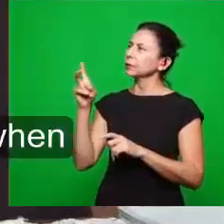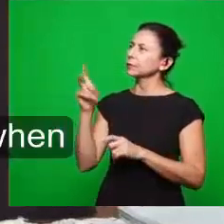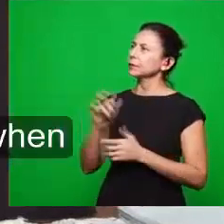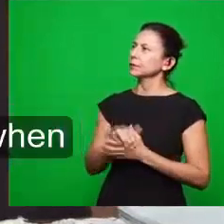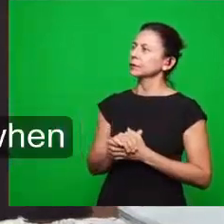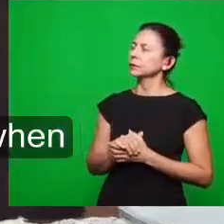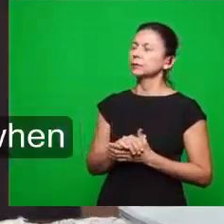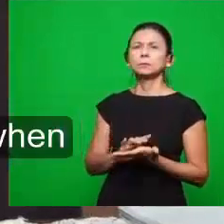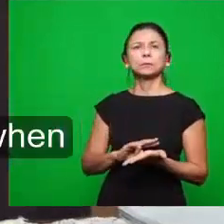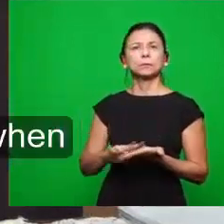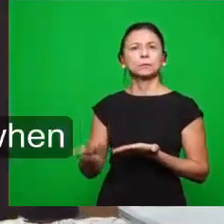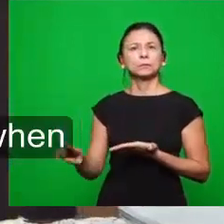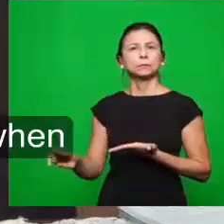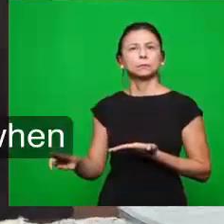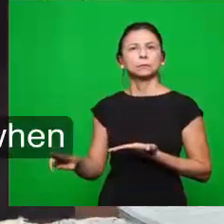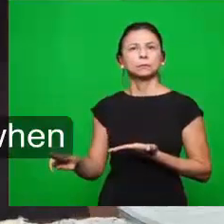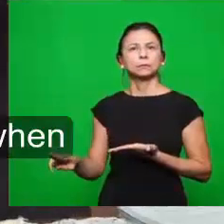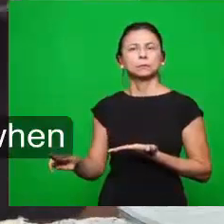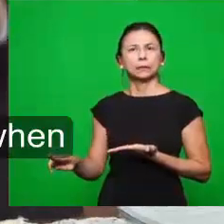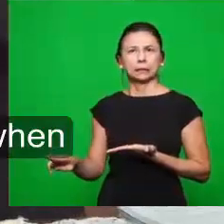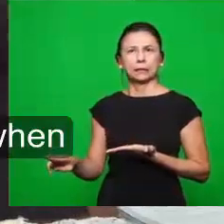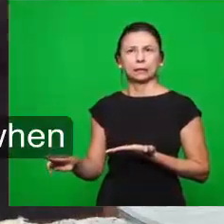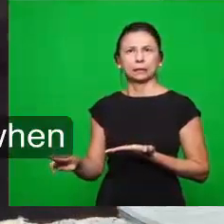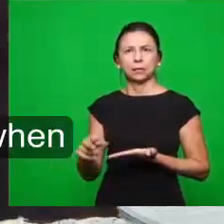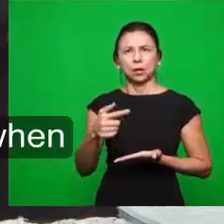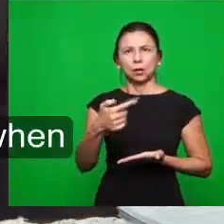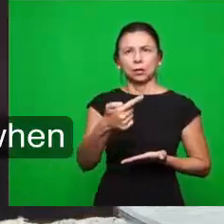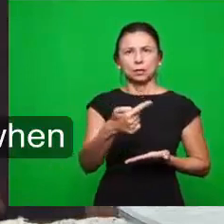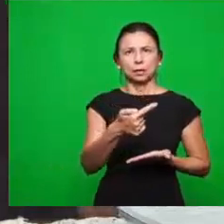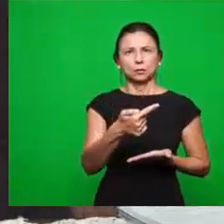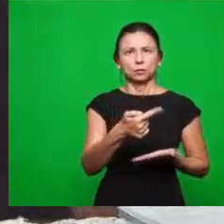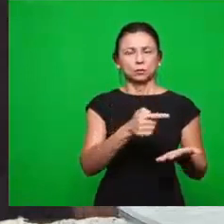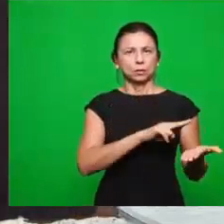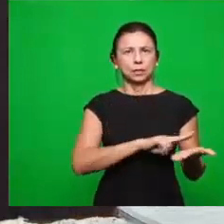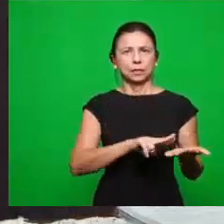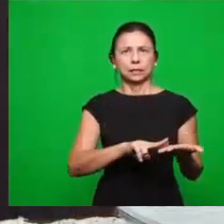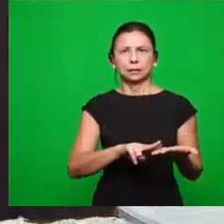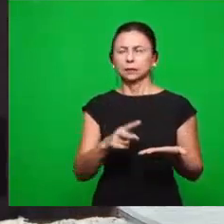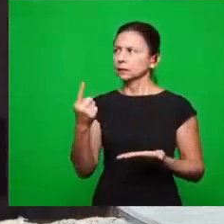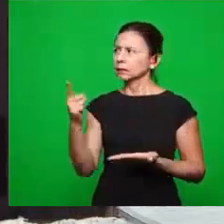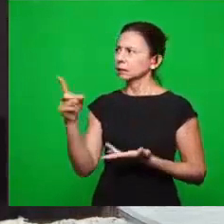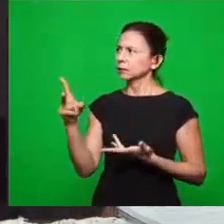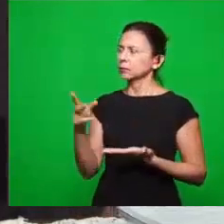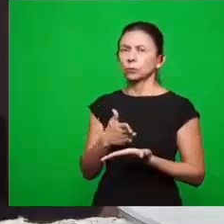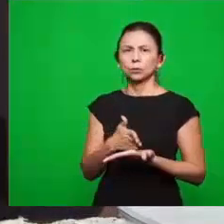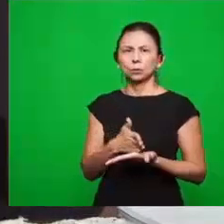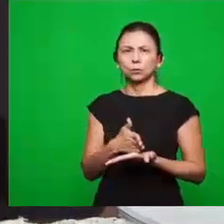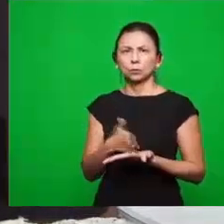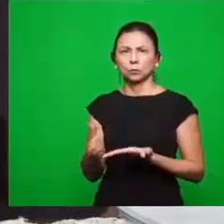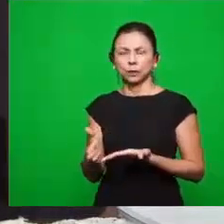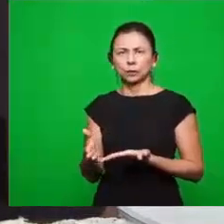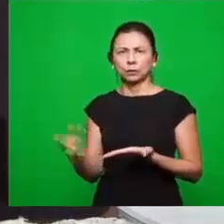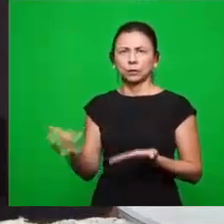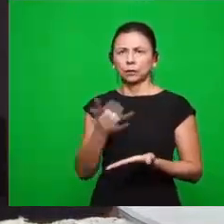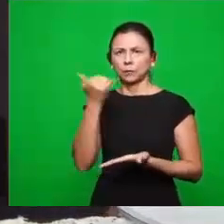carta que ficou no meio das sete cartas. Quando houve um desvio